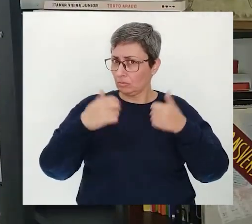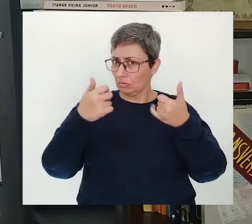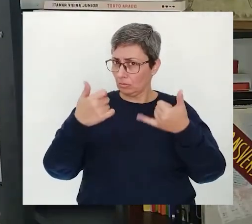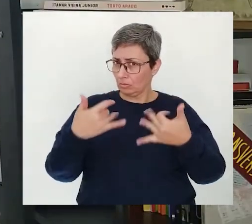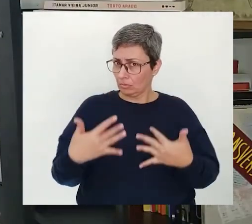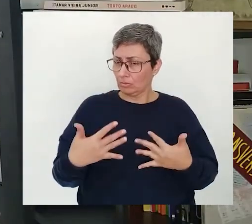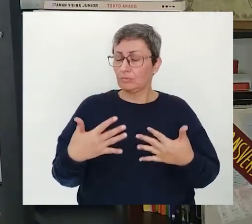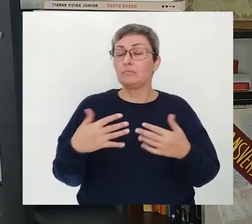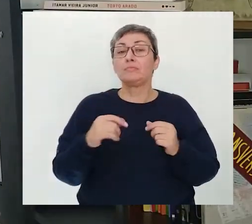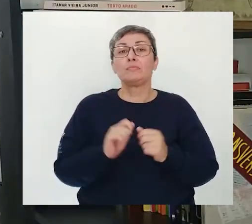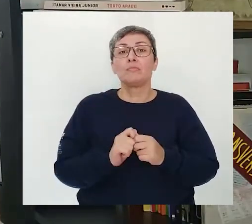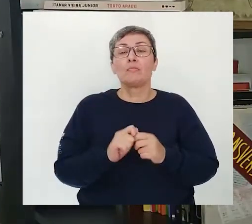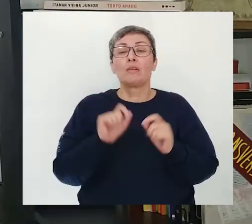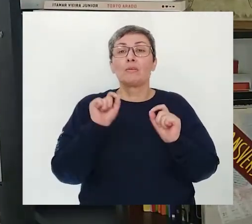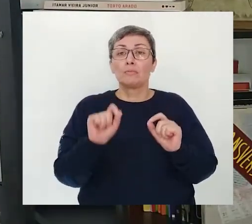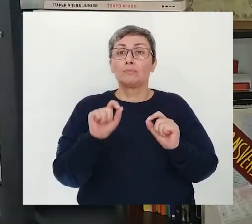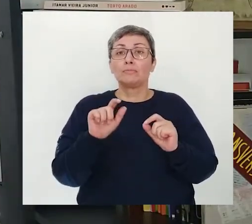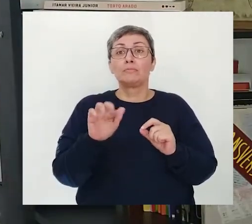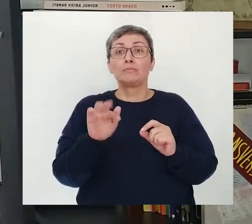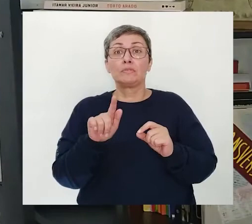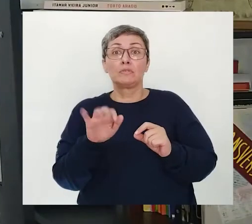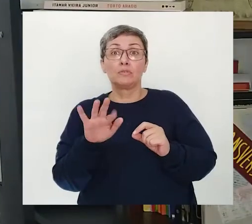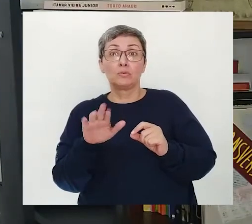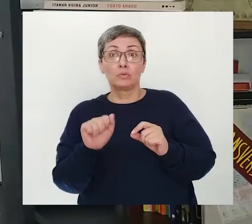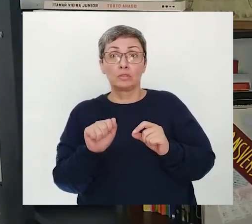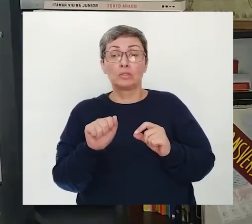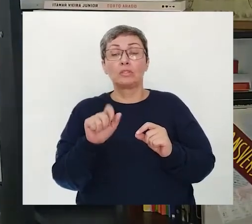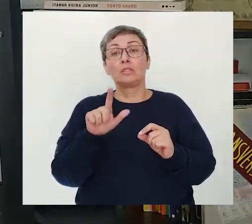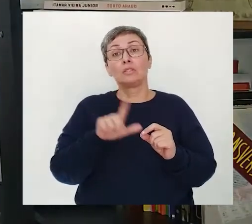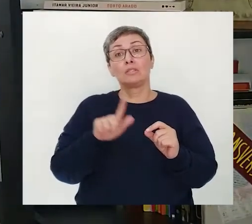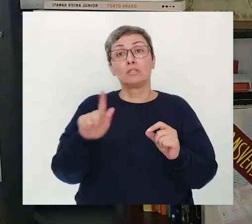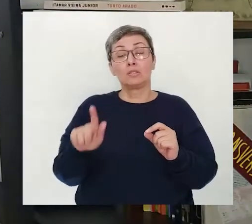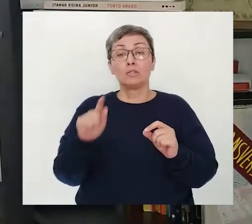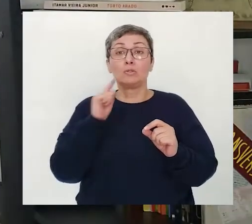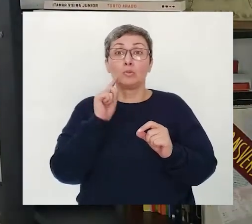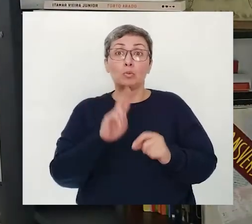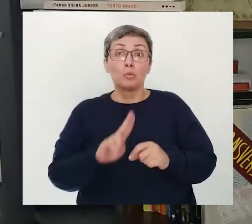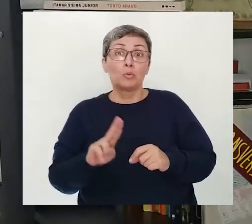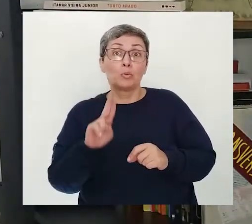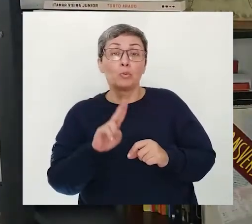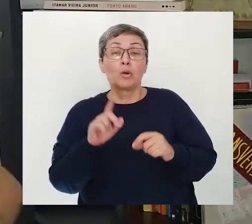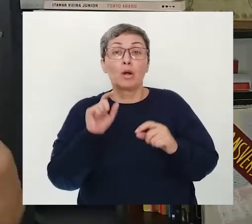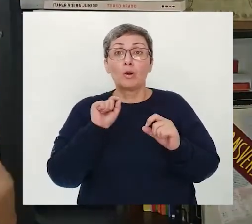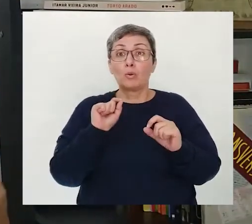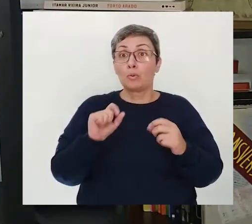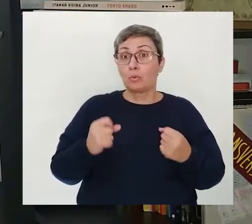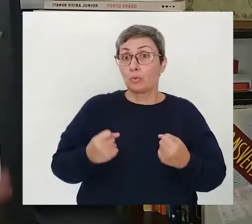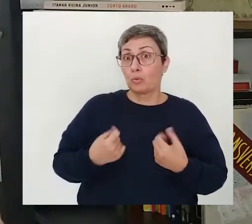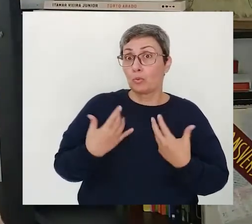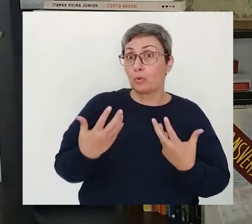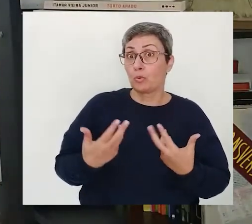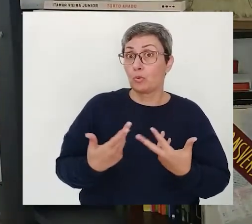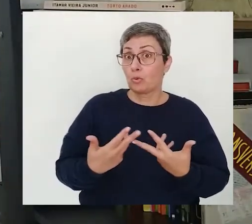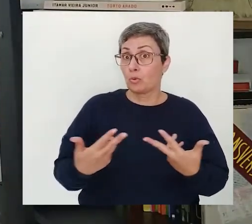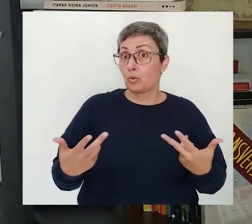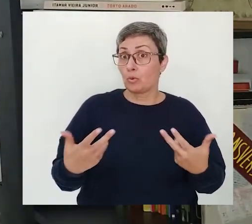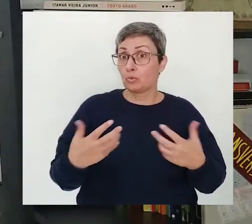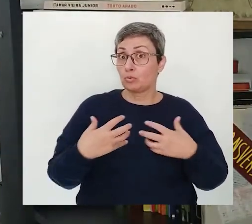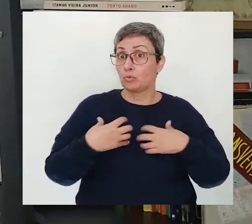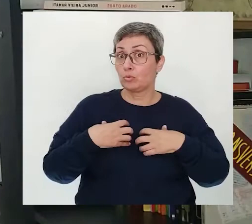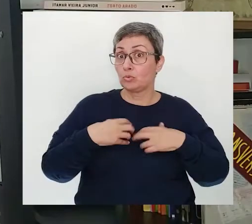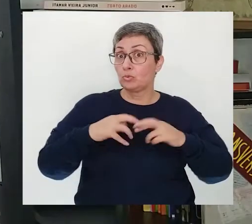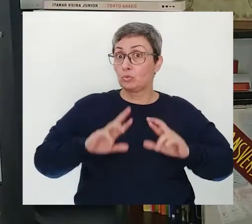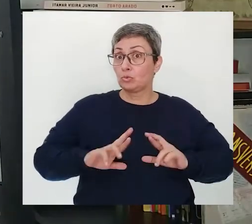explicar para vocês, tá bom? As figuras de linguagem Elas são usadas para expressar De várias